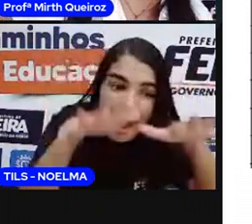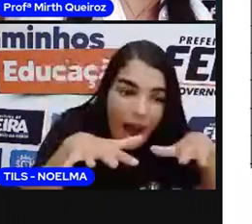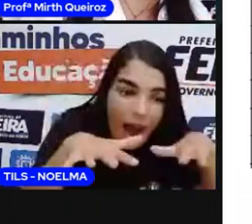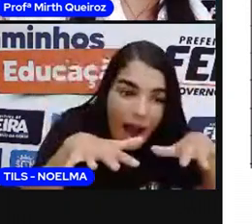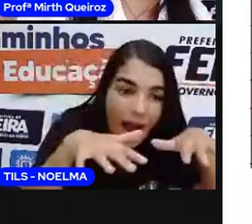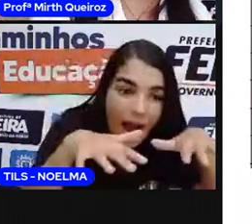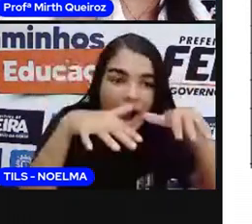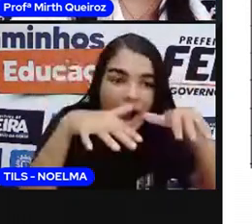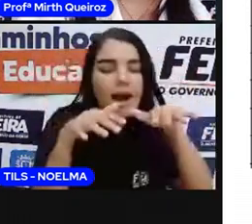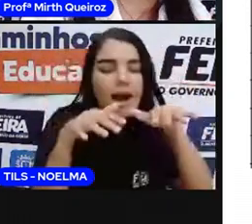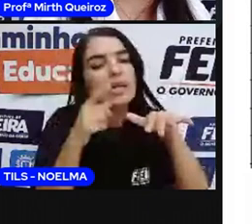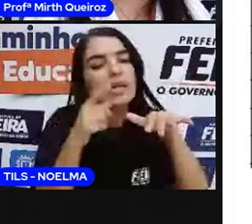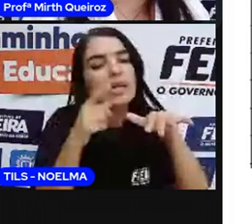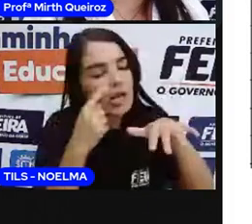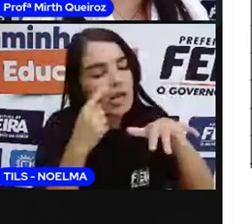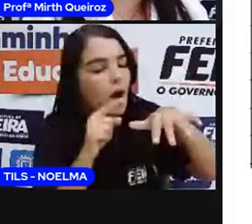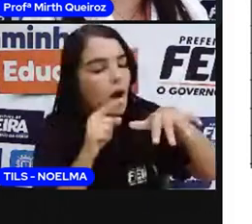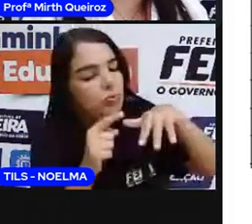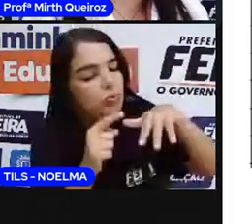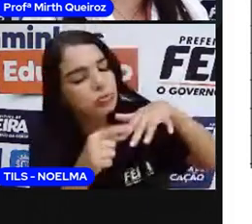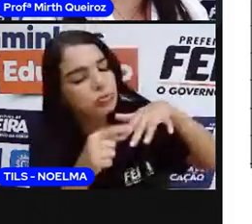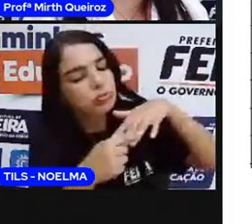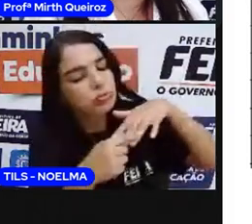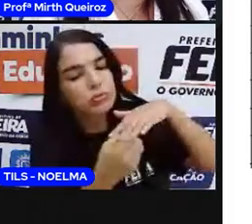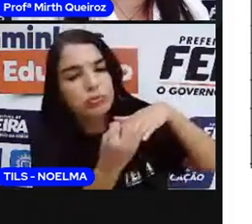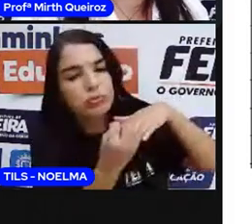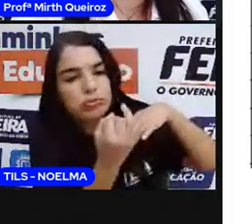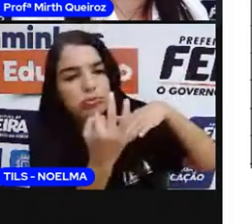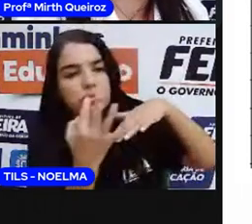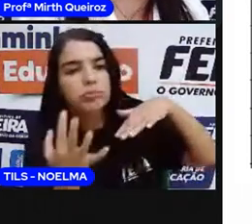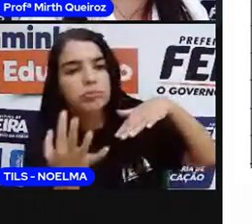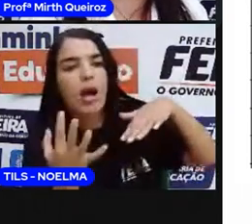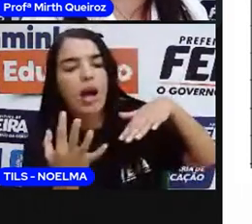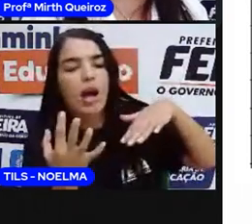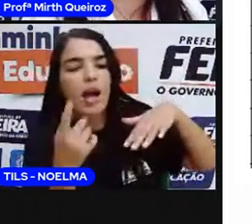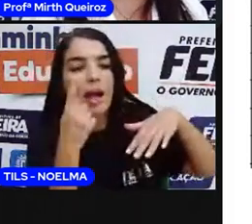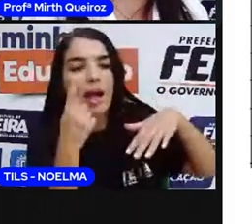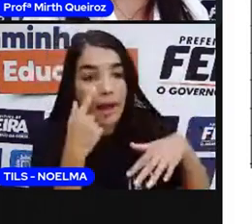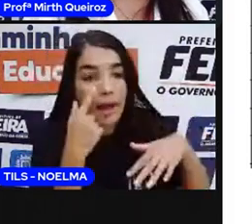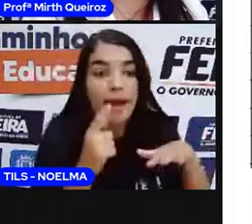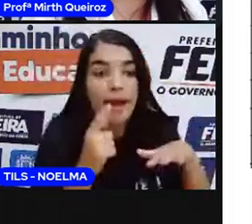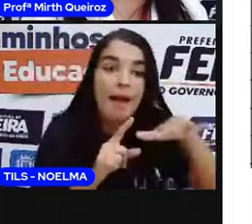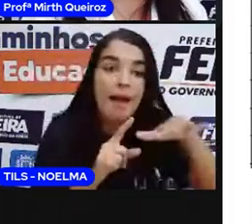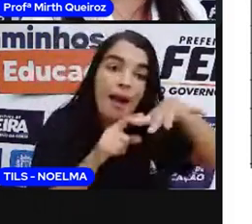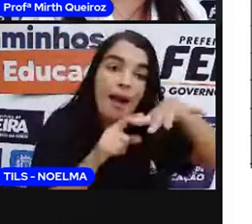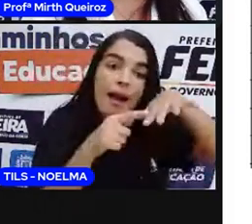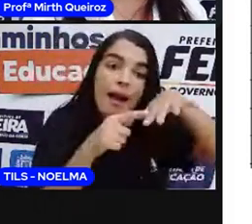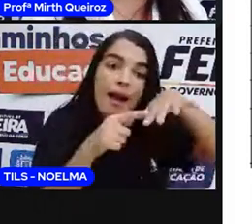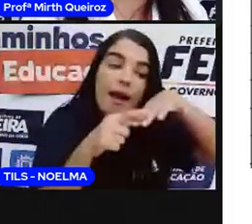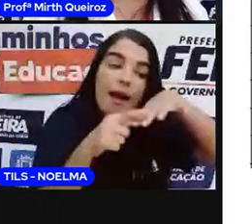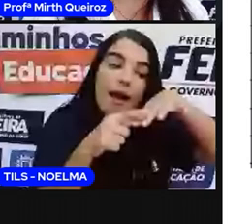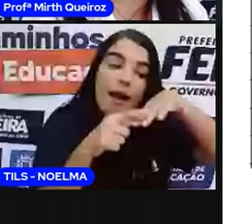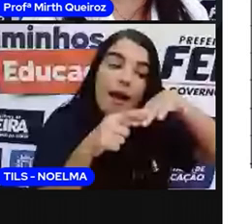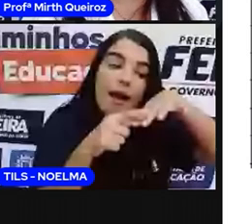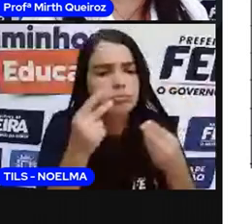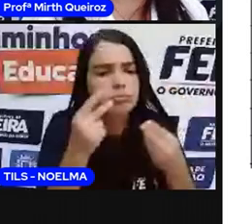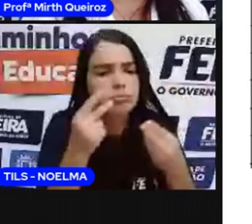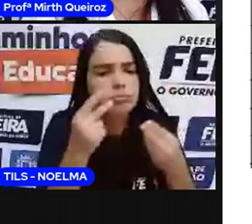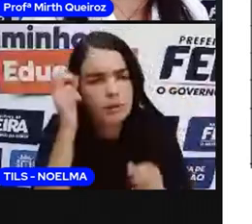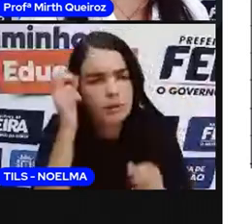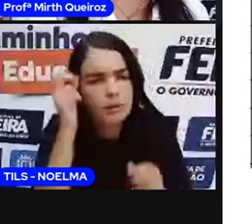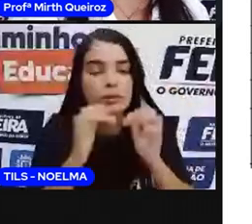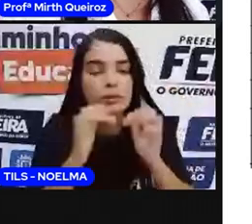escondia e apresentava quantos dedinhos vocês quiserem, tá? Aí fica o grupo, né? Pode brincar de duas, de três, de quatro, quantos que vocês